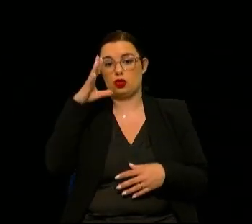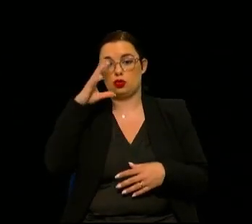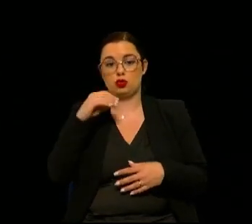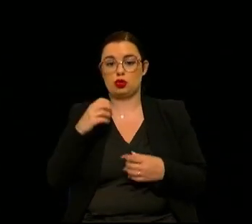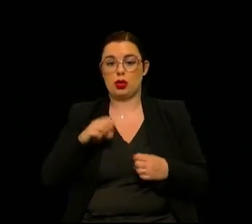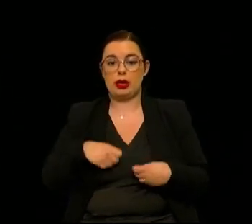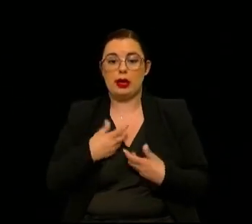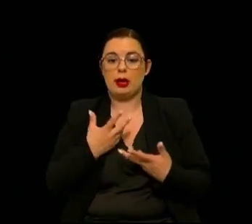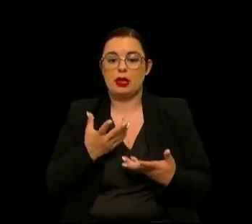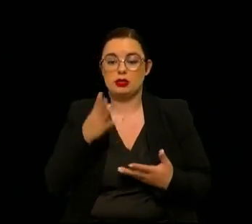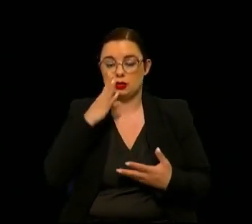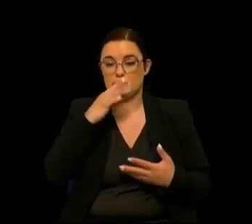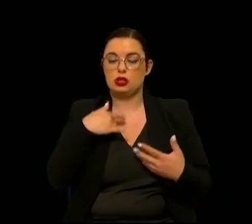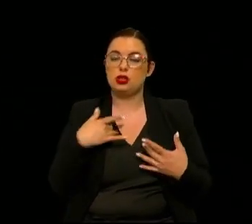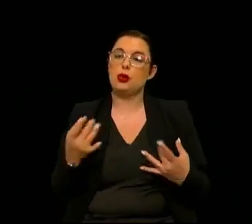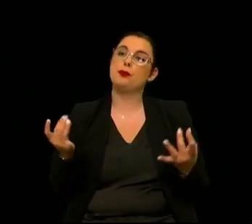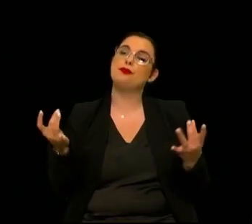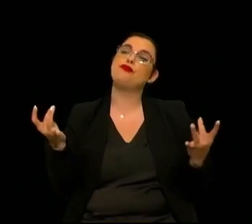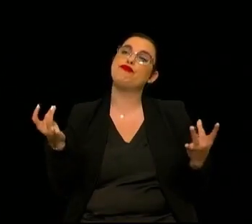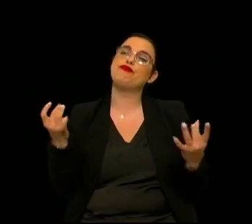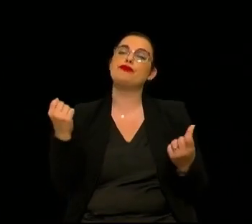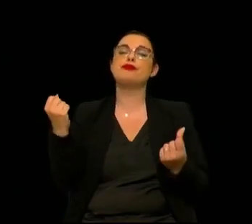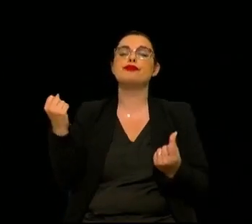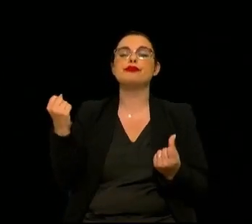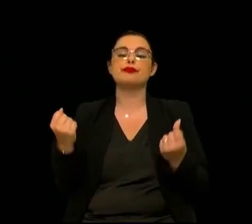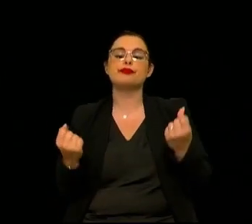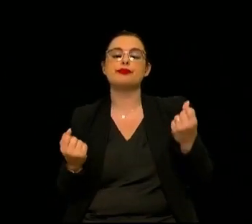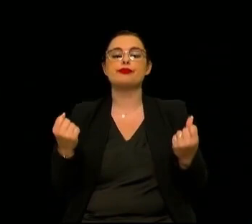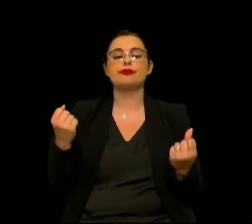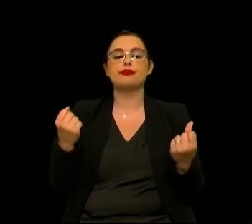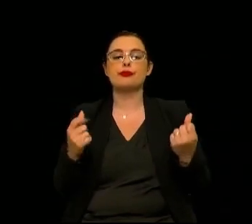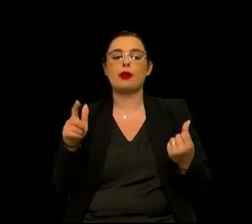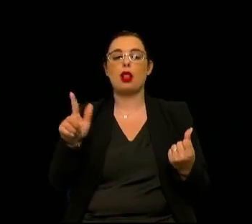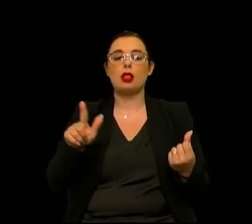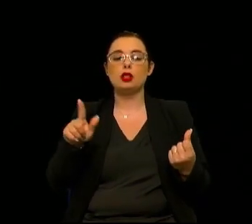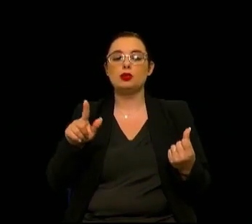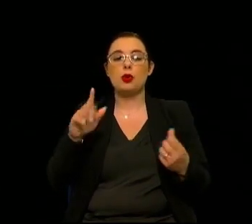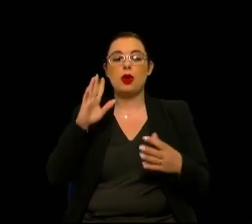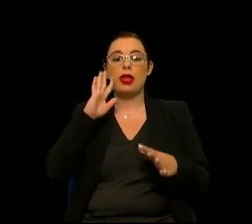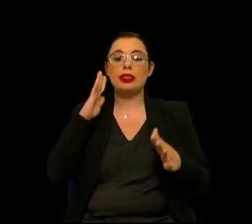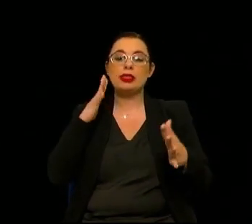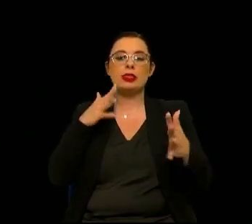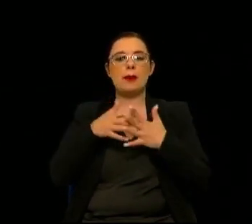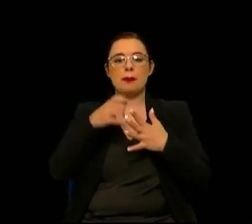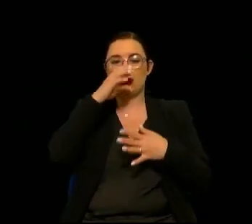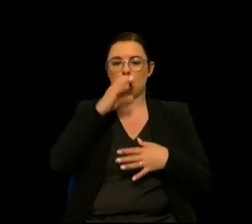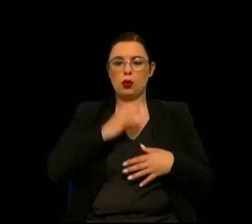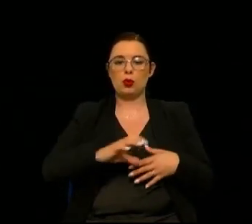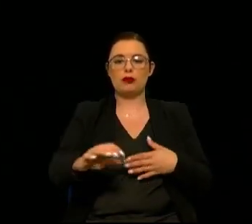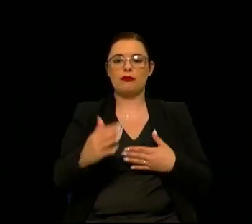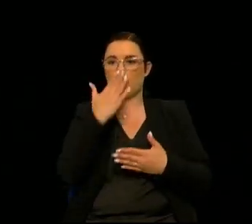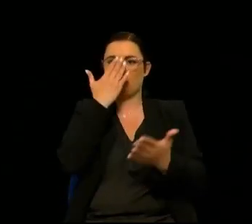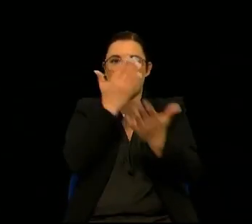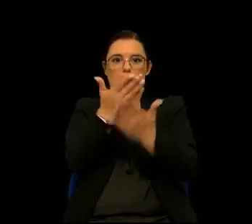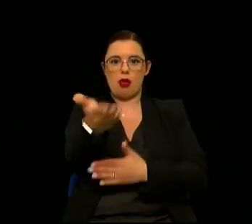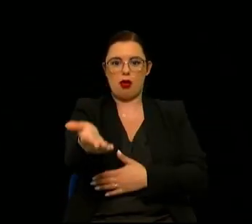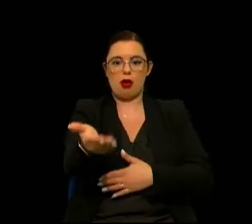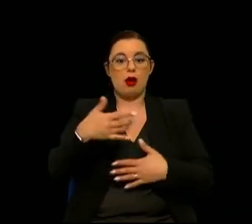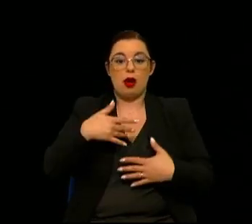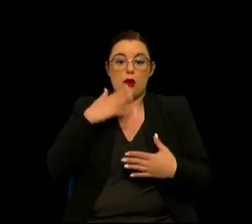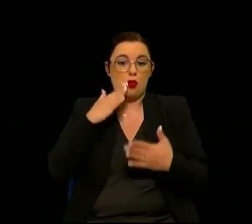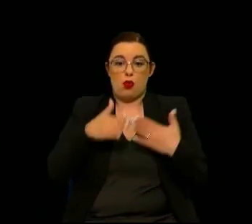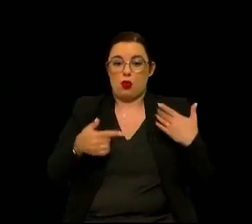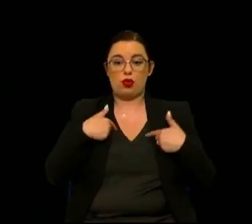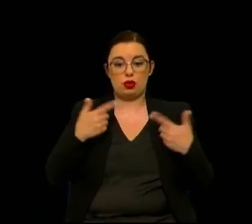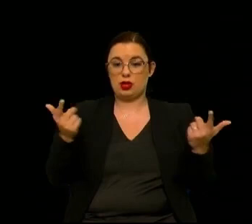a minha reação, se for tranquilamente a conduzir aqui por Lisboa e de repente me aparecer um elefante à frente. Não sei, nunca me aconteceu.